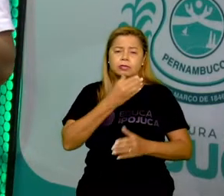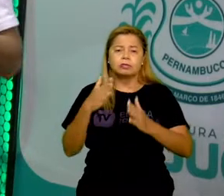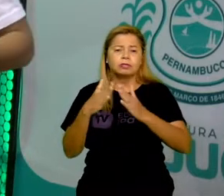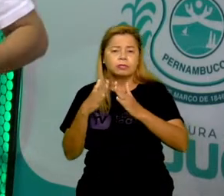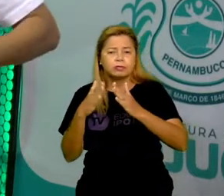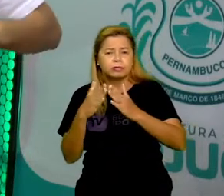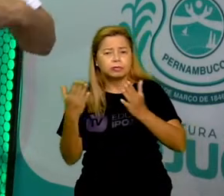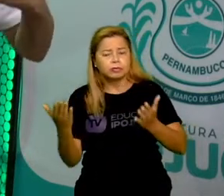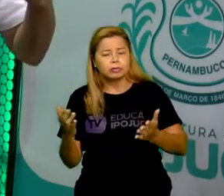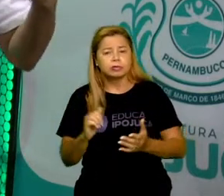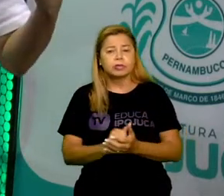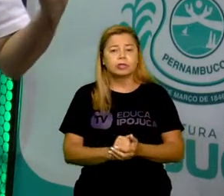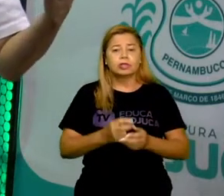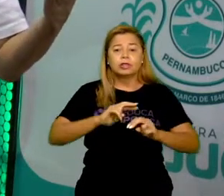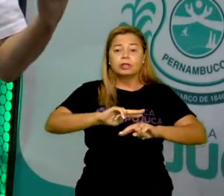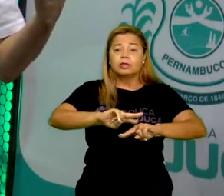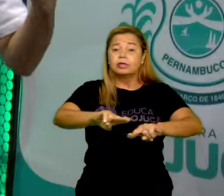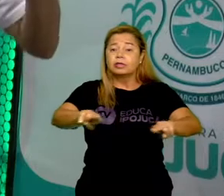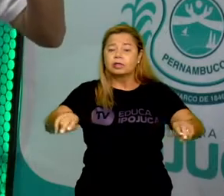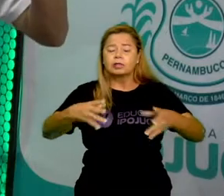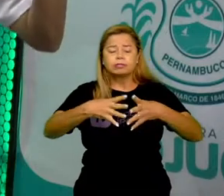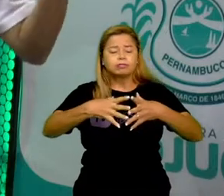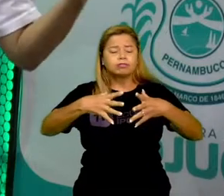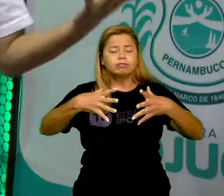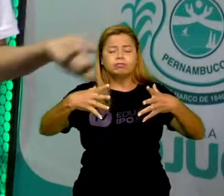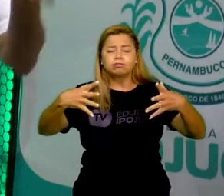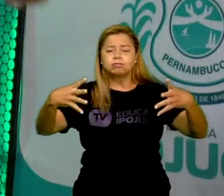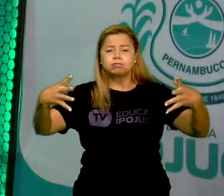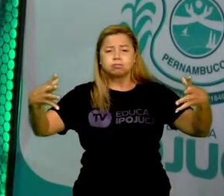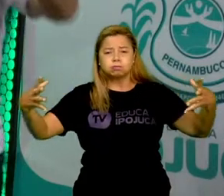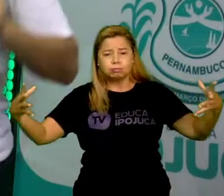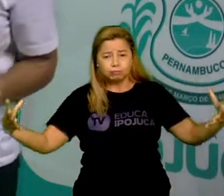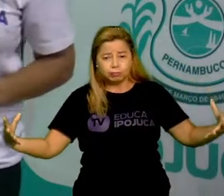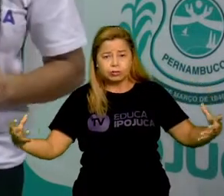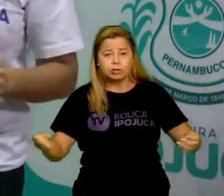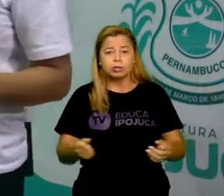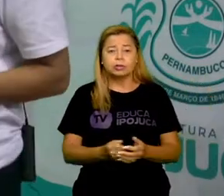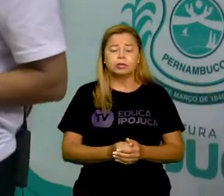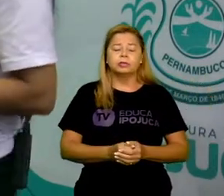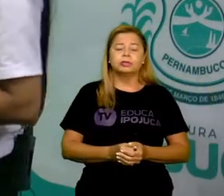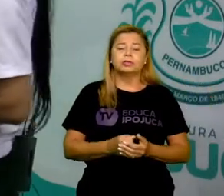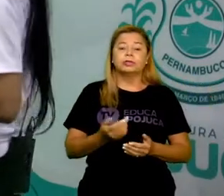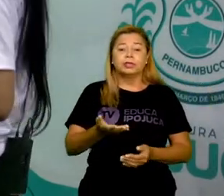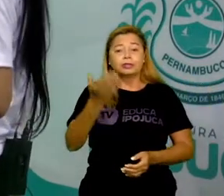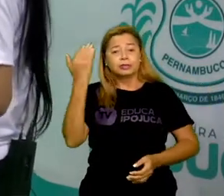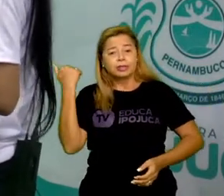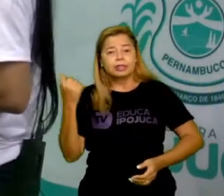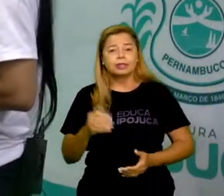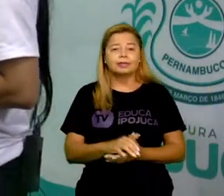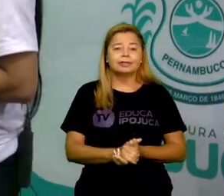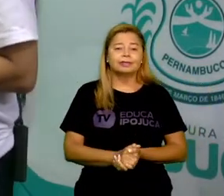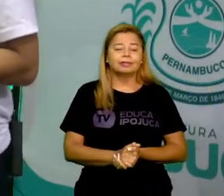grande e várias coisas que a gente vai entendendo ao longo da nossa aula. Vamos lá?